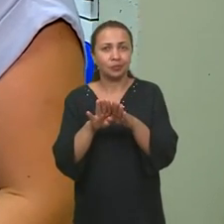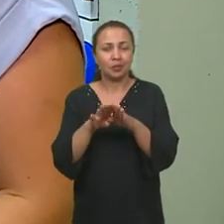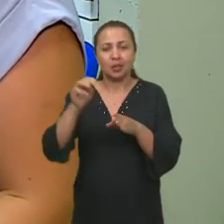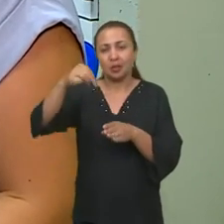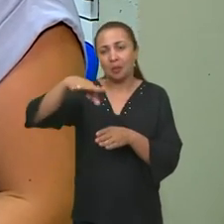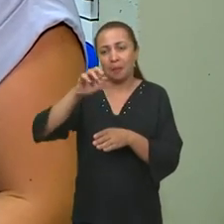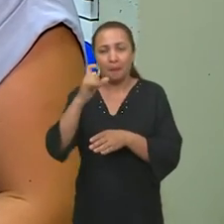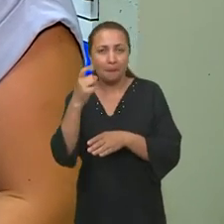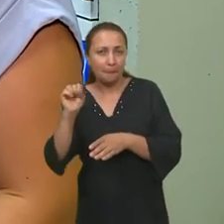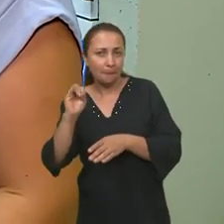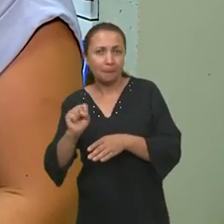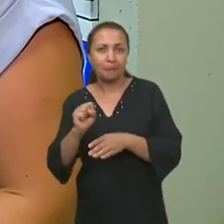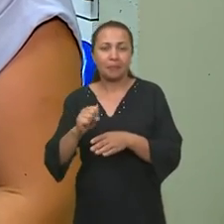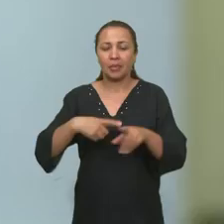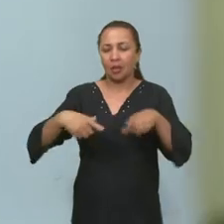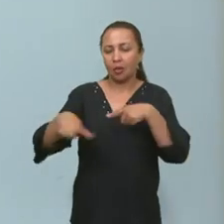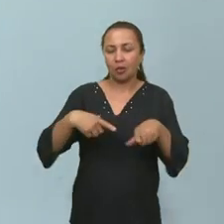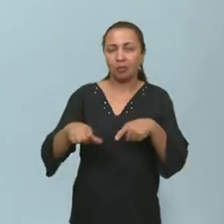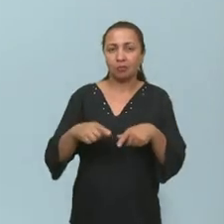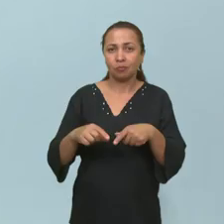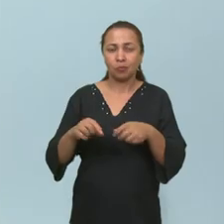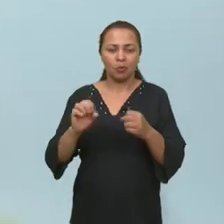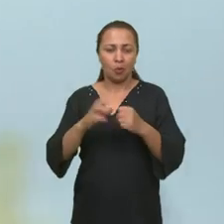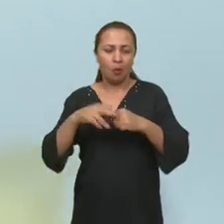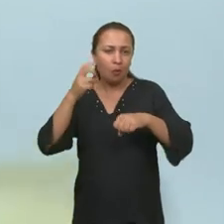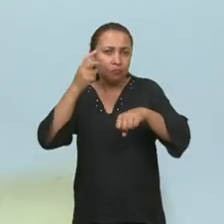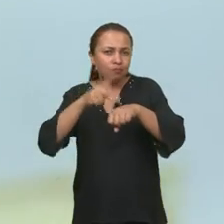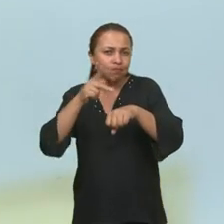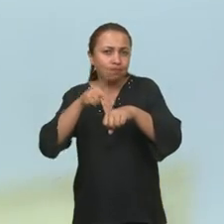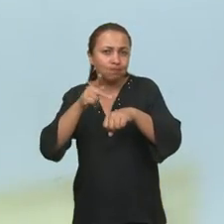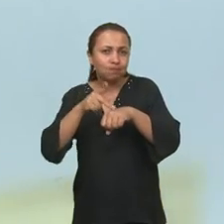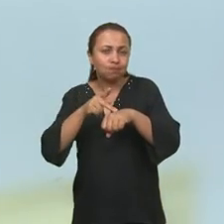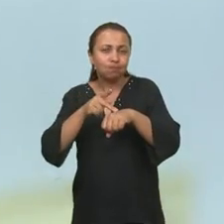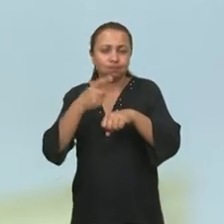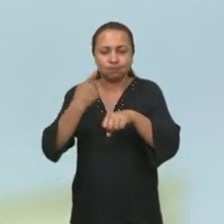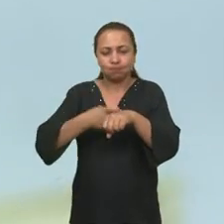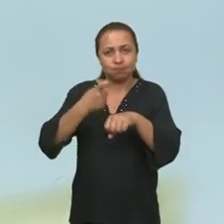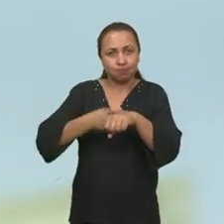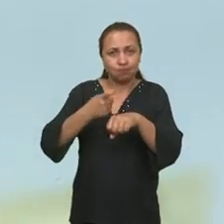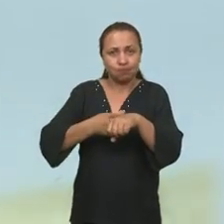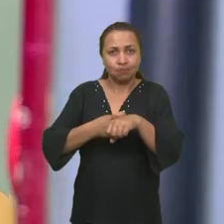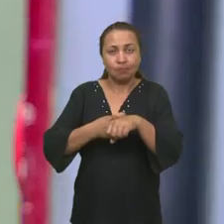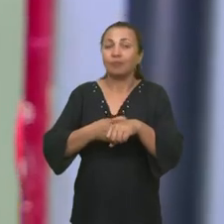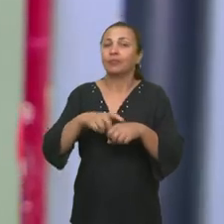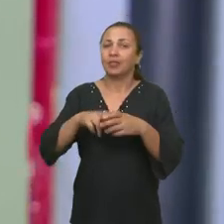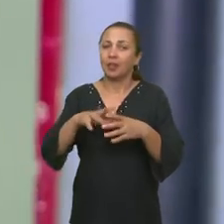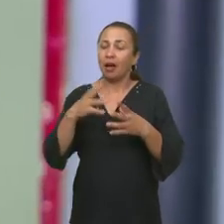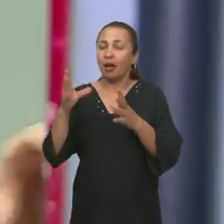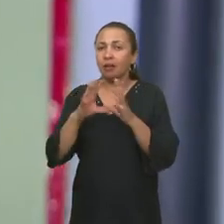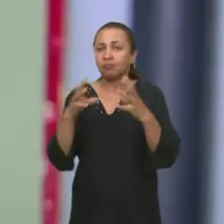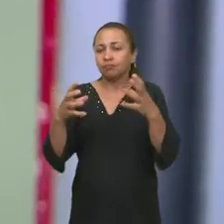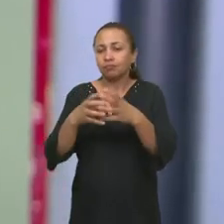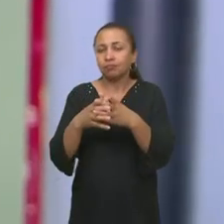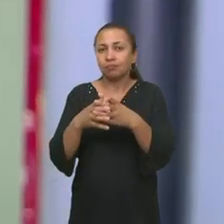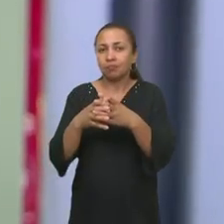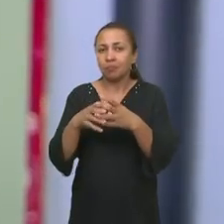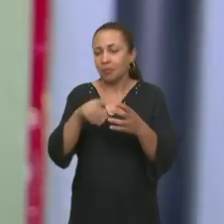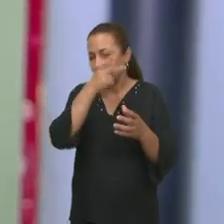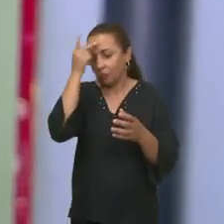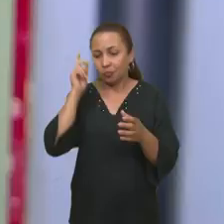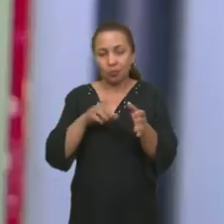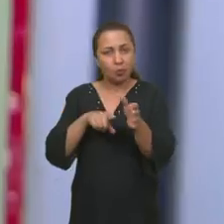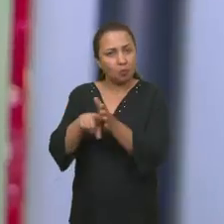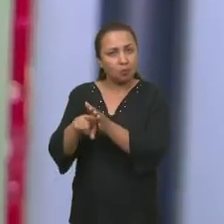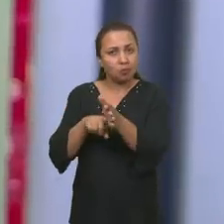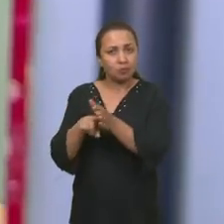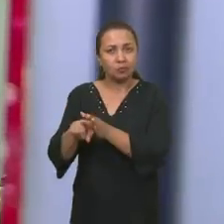metais refratários. O trabalho com os metais refratários, do qual a professora Camila faz parte, é realizado por